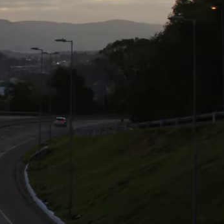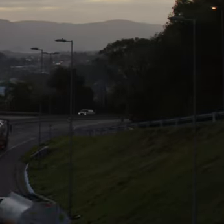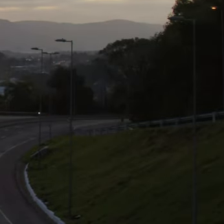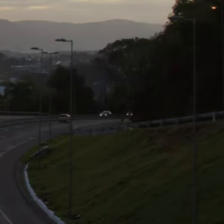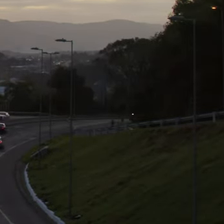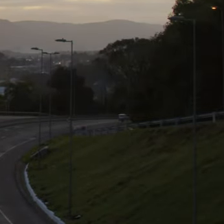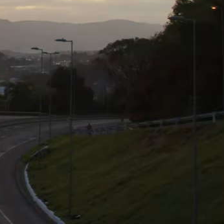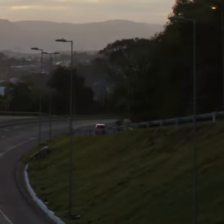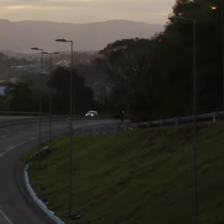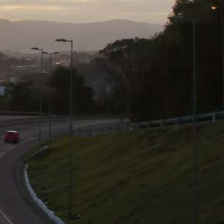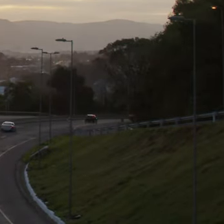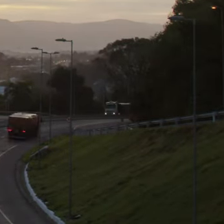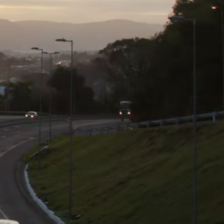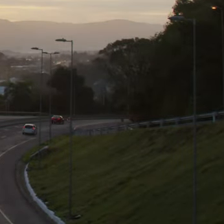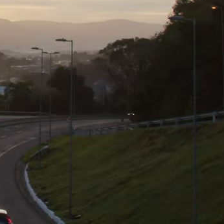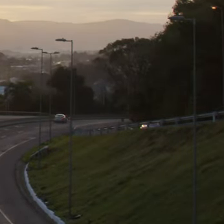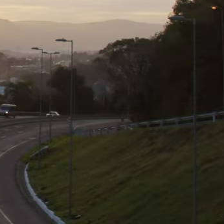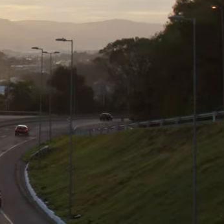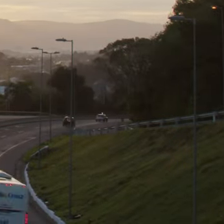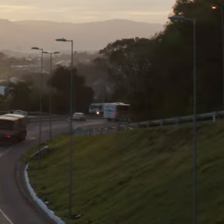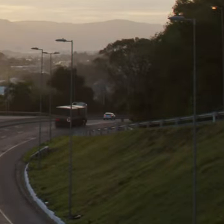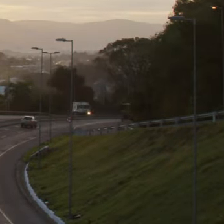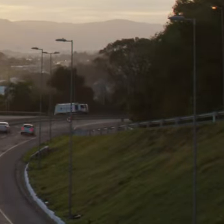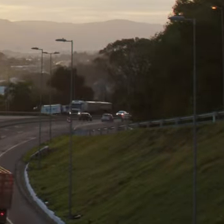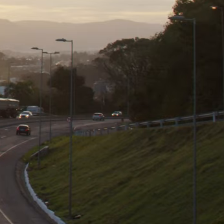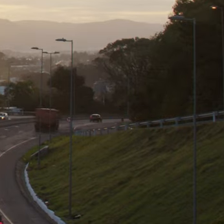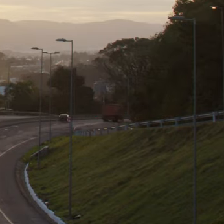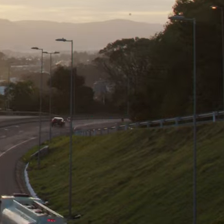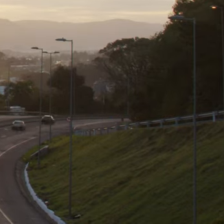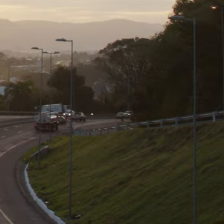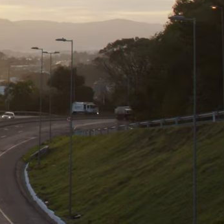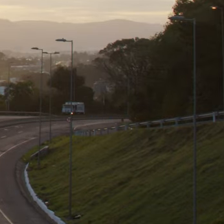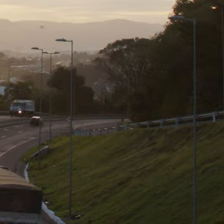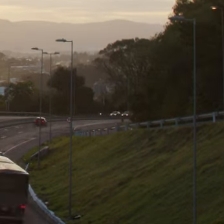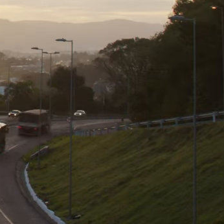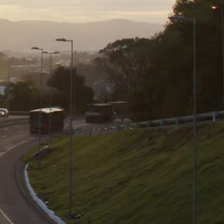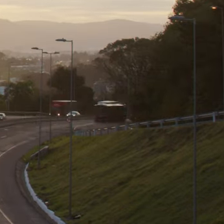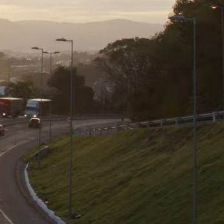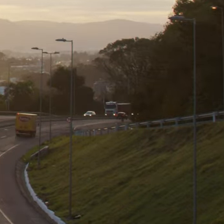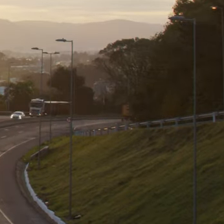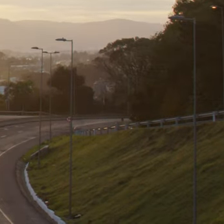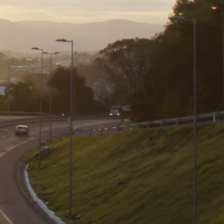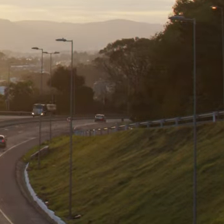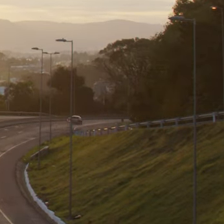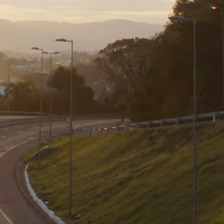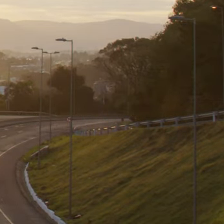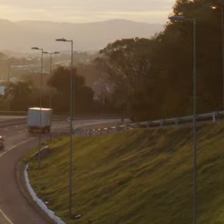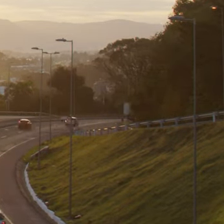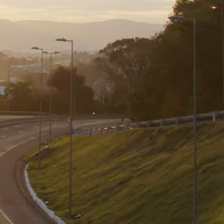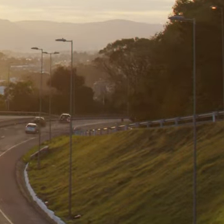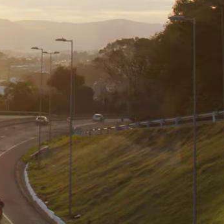Uma estrada com muitos carros passando, com os faróis acesos O dia vai amanhecendo, o sol nasce e aparece a paisagem com